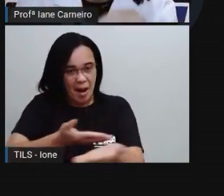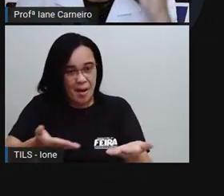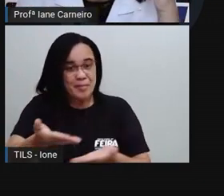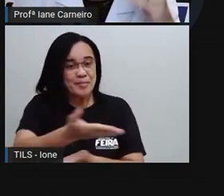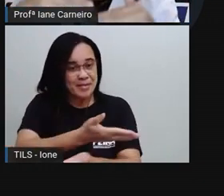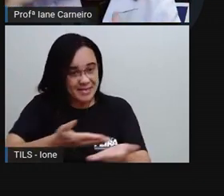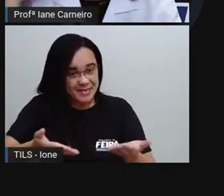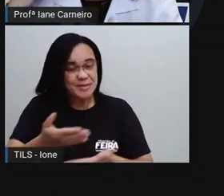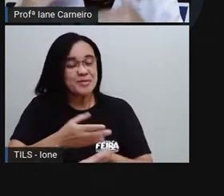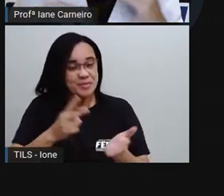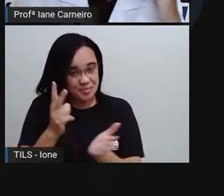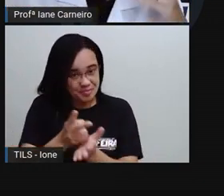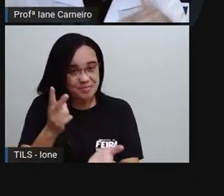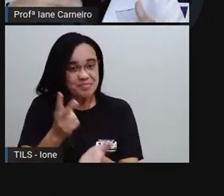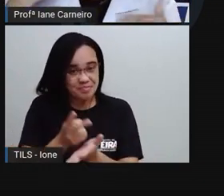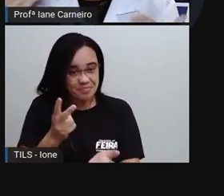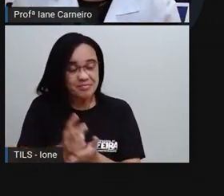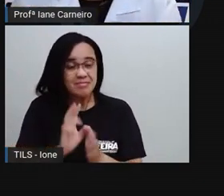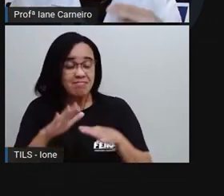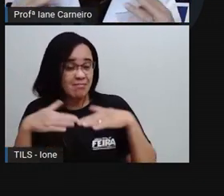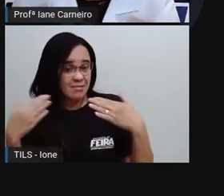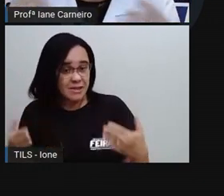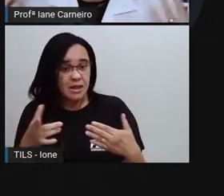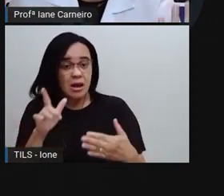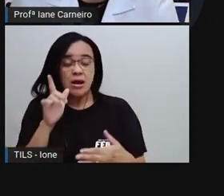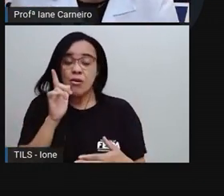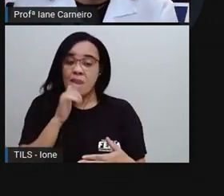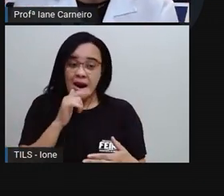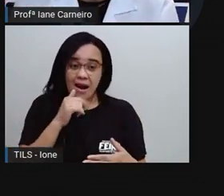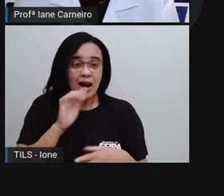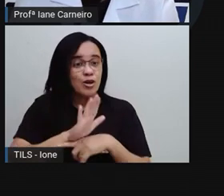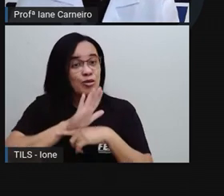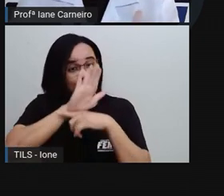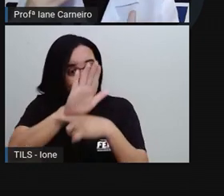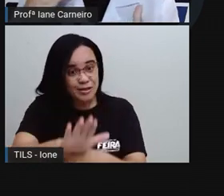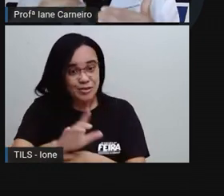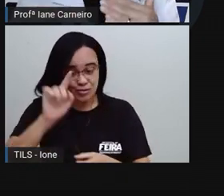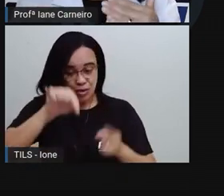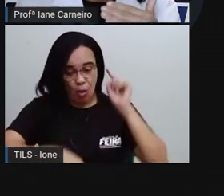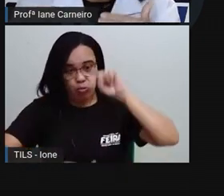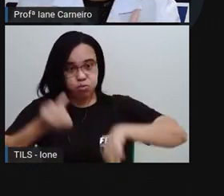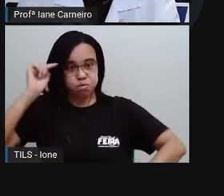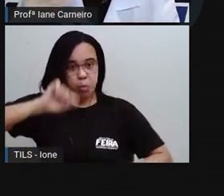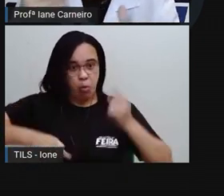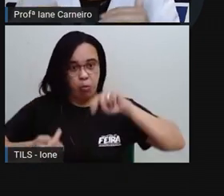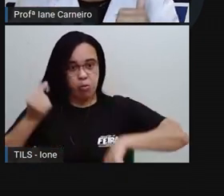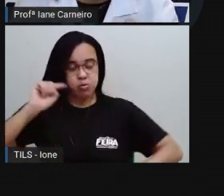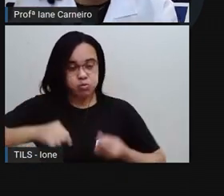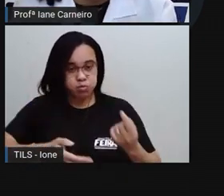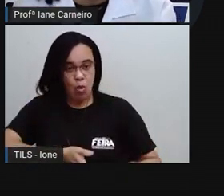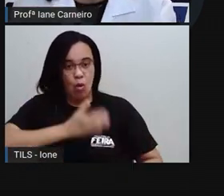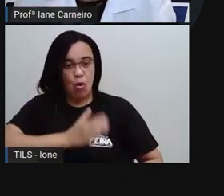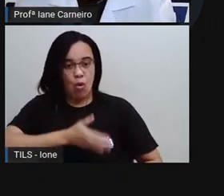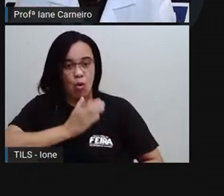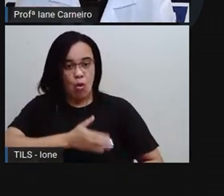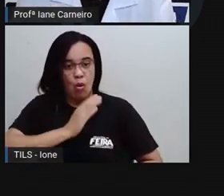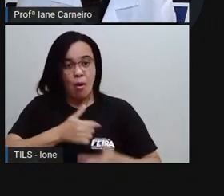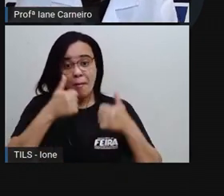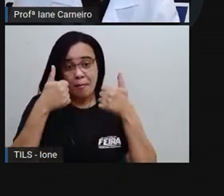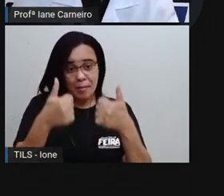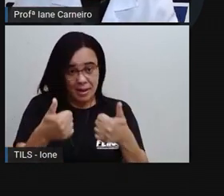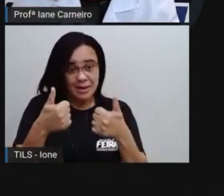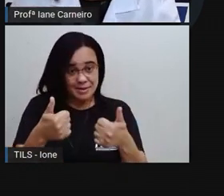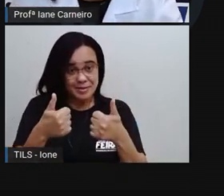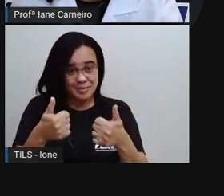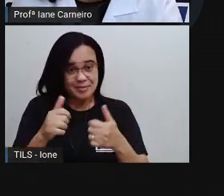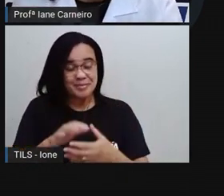ajudam nesse movimento, ó, de deixar o nosso corpo funcionando bem, né? De deixar o nosso coração funcionando direitinho, tá